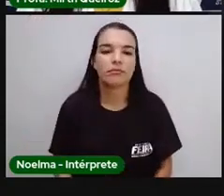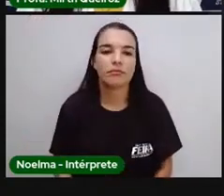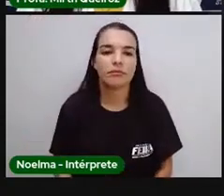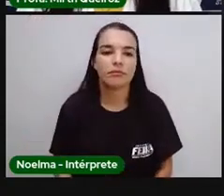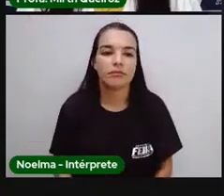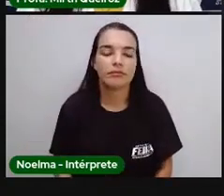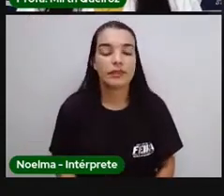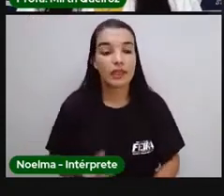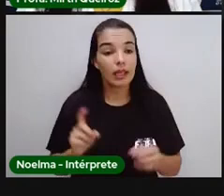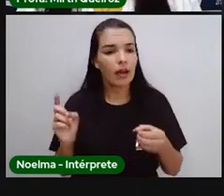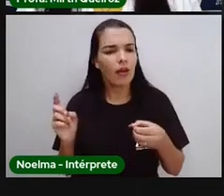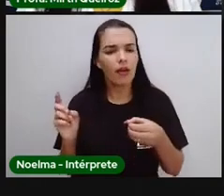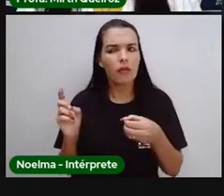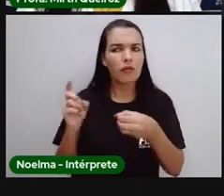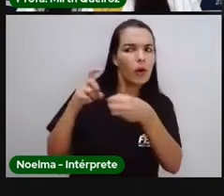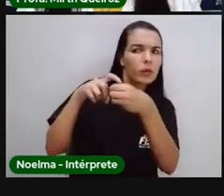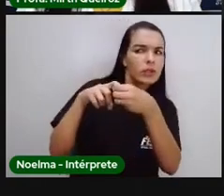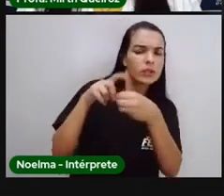Voltando à história.